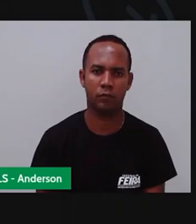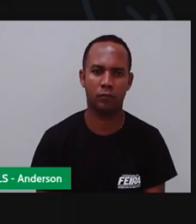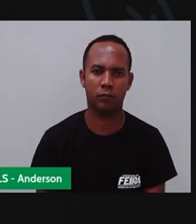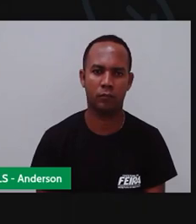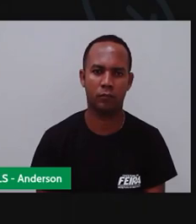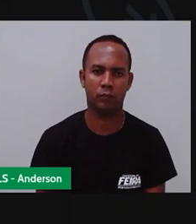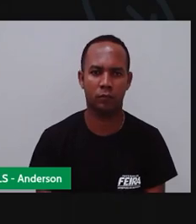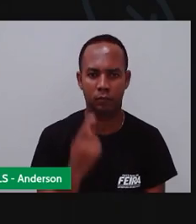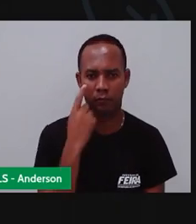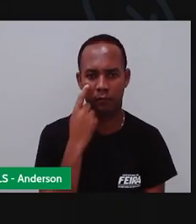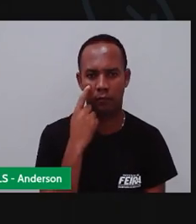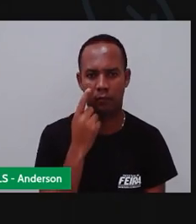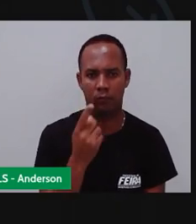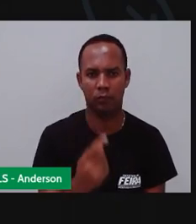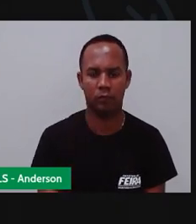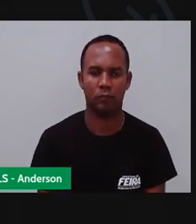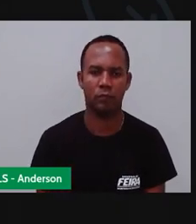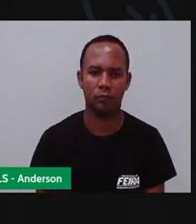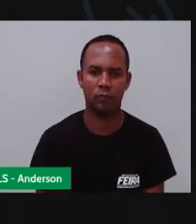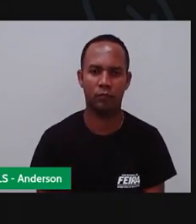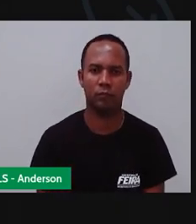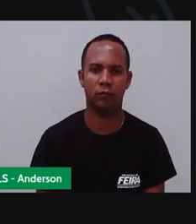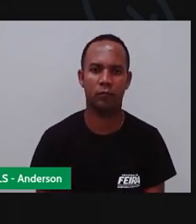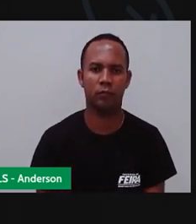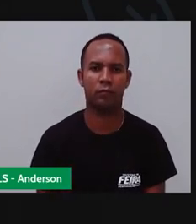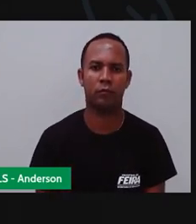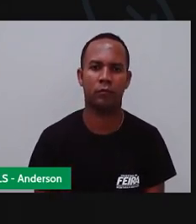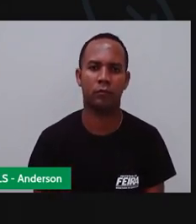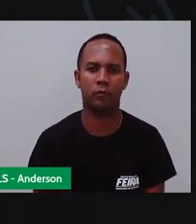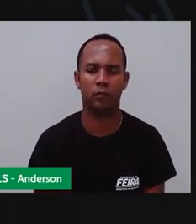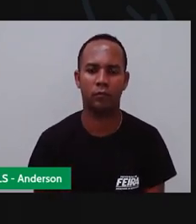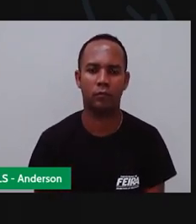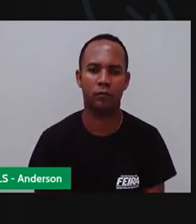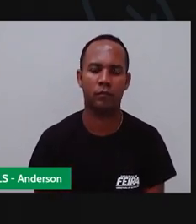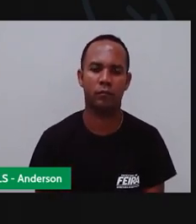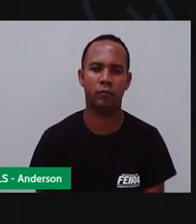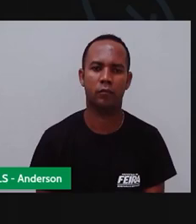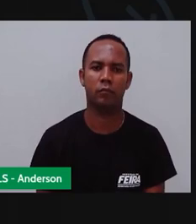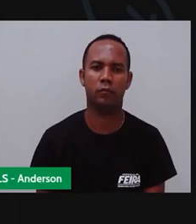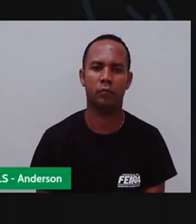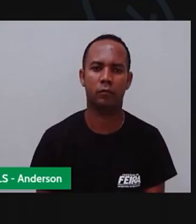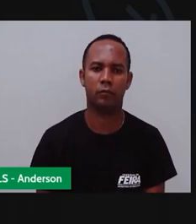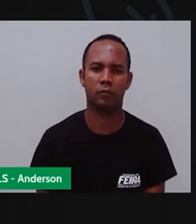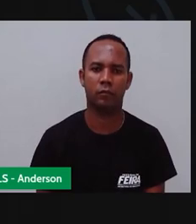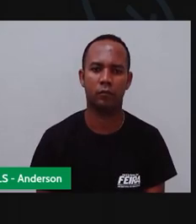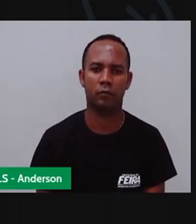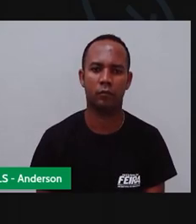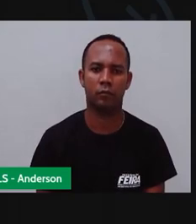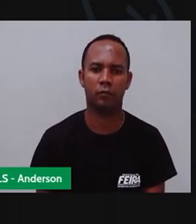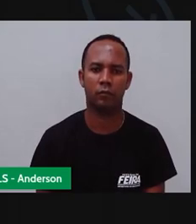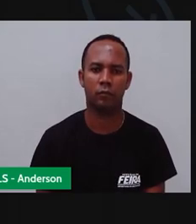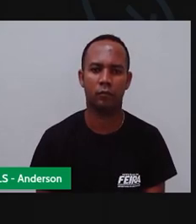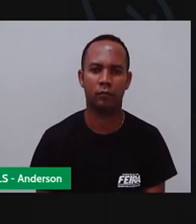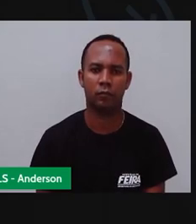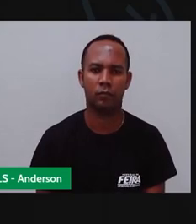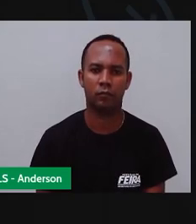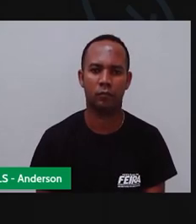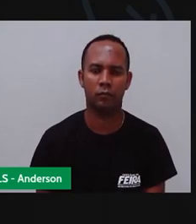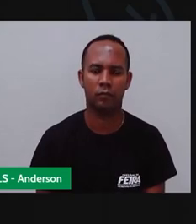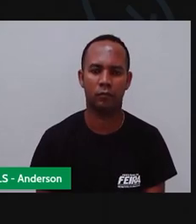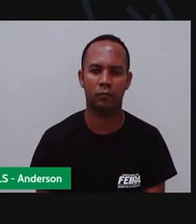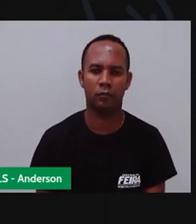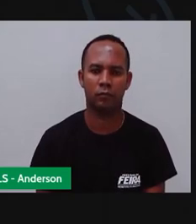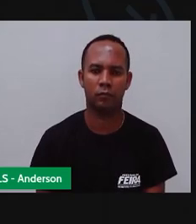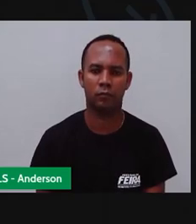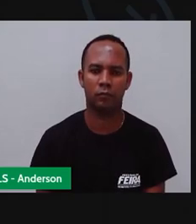ó Porque a Pro fez Dobrou um para trás Olha só E um para frente Ó